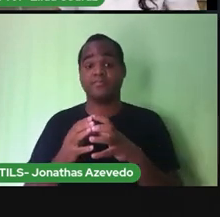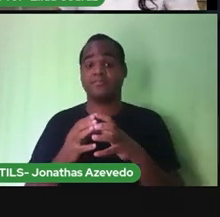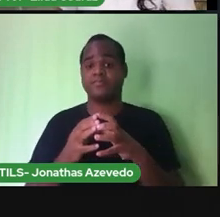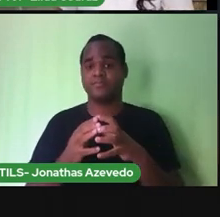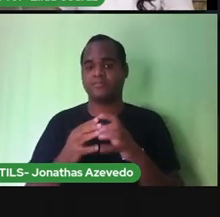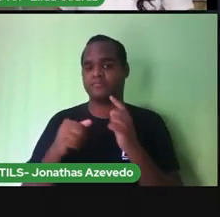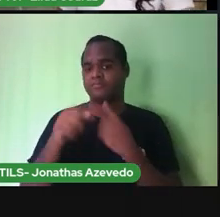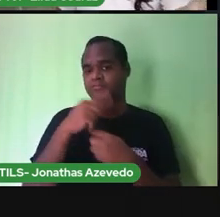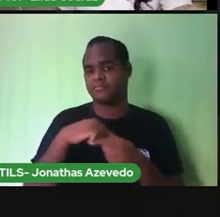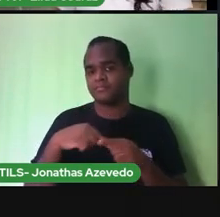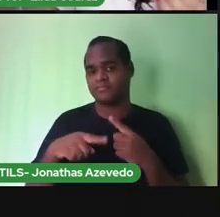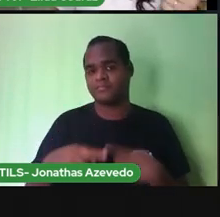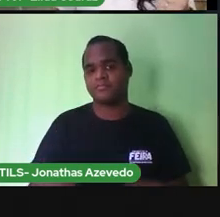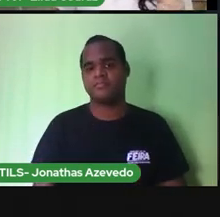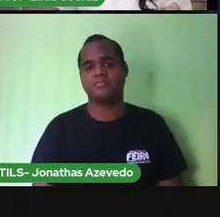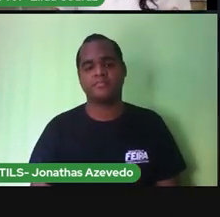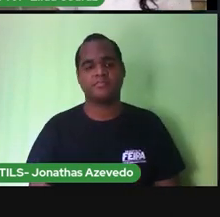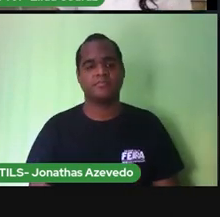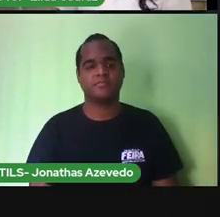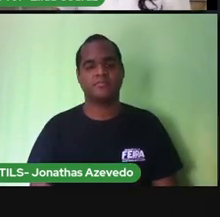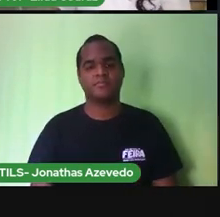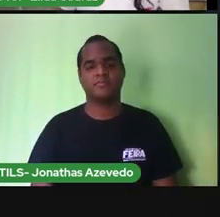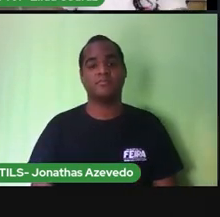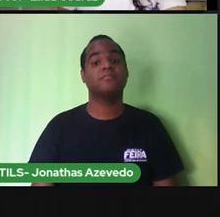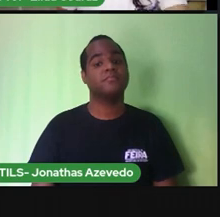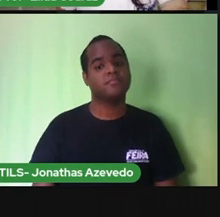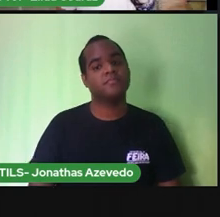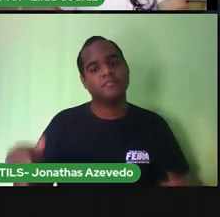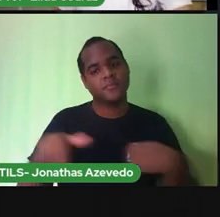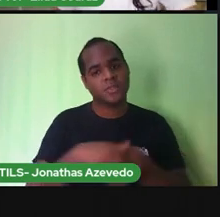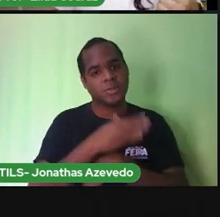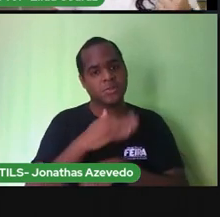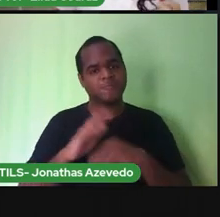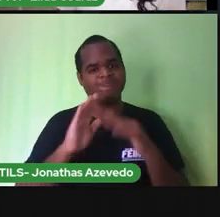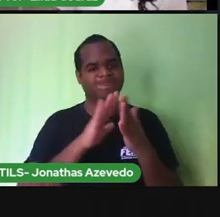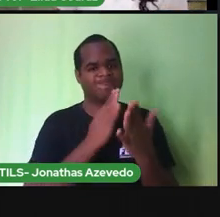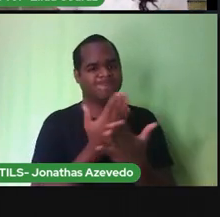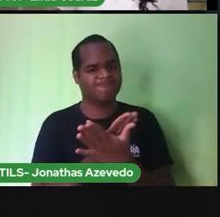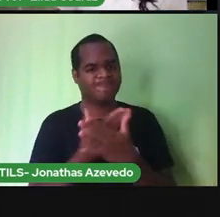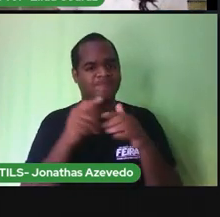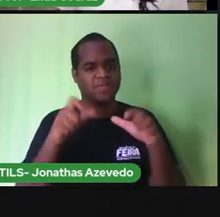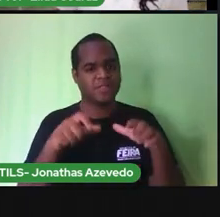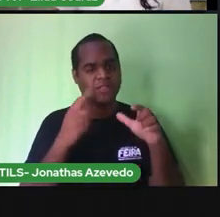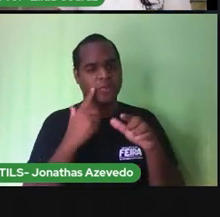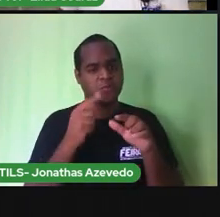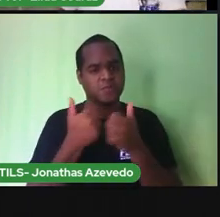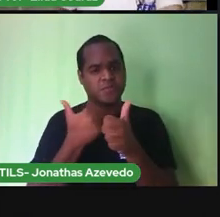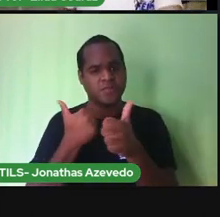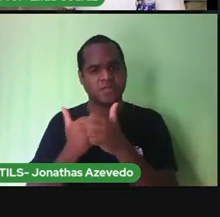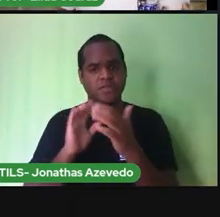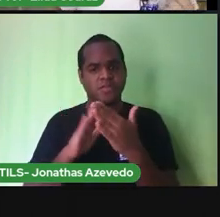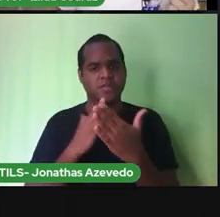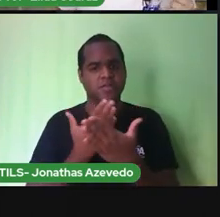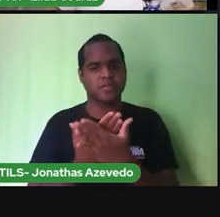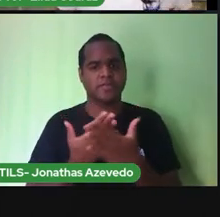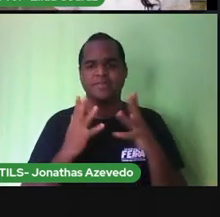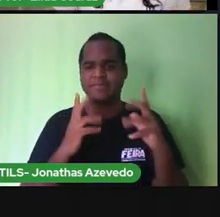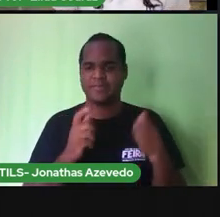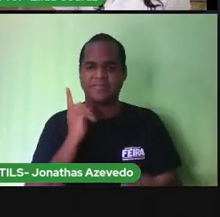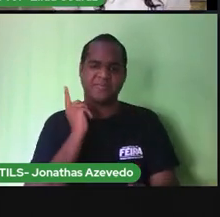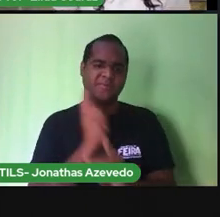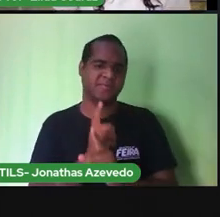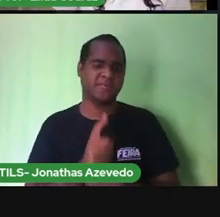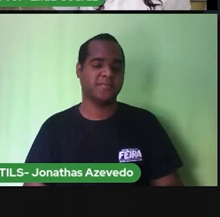isso aqui é um corredor de escola você já imaginou chegar na escola e encontrar assim? geralmente quando você